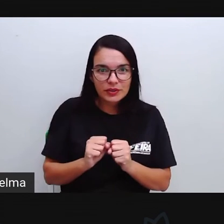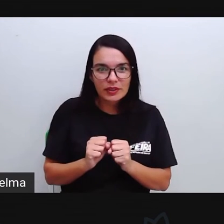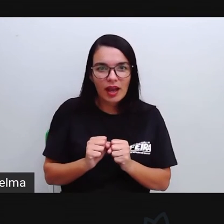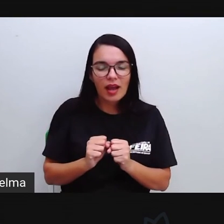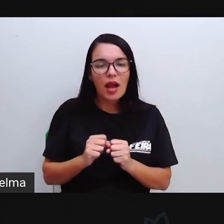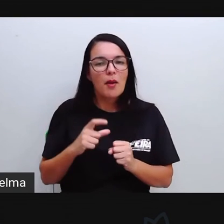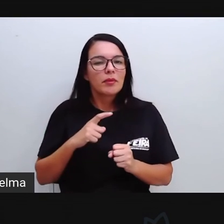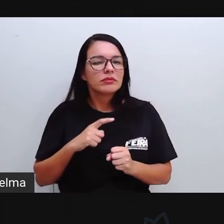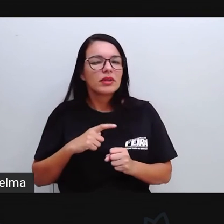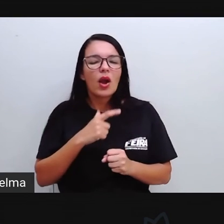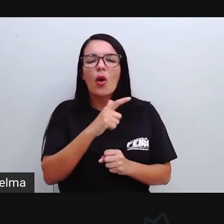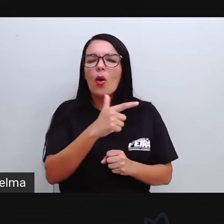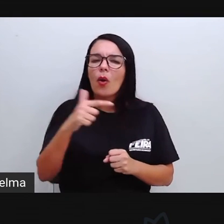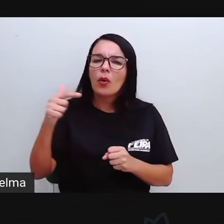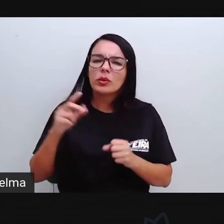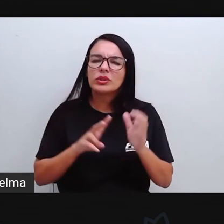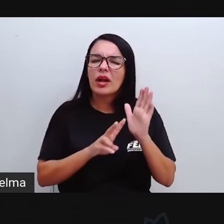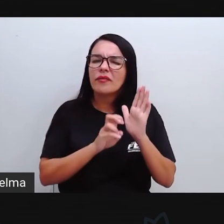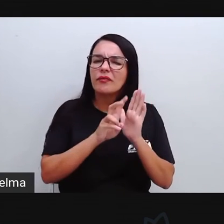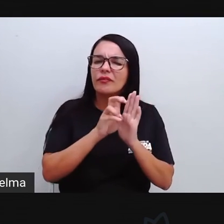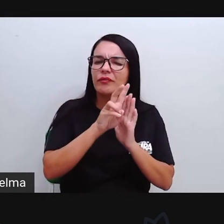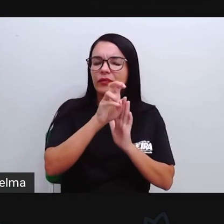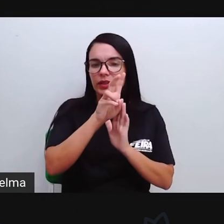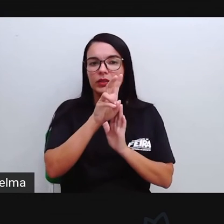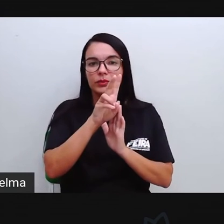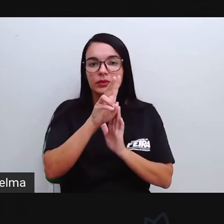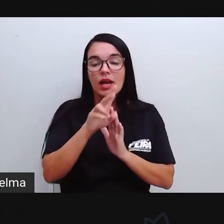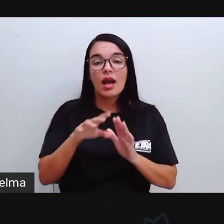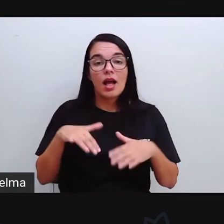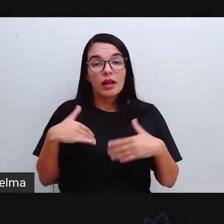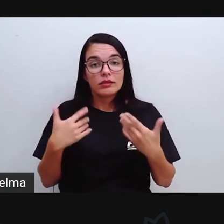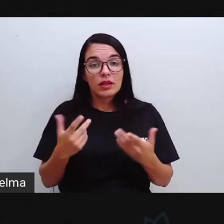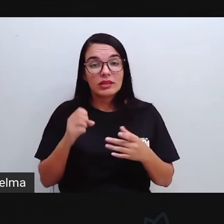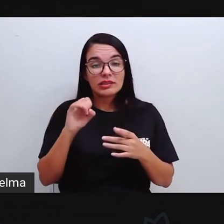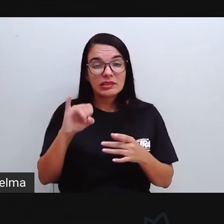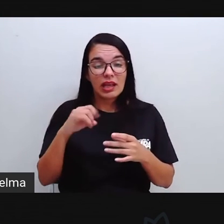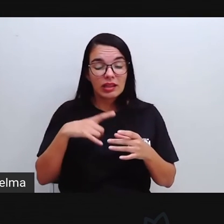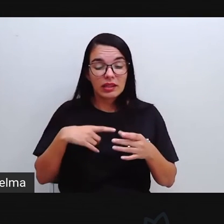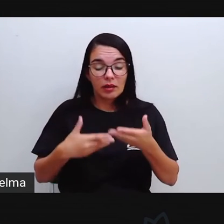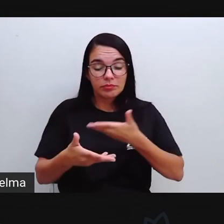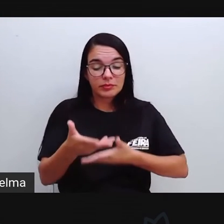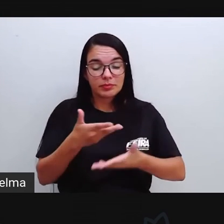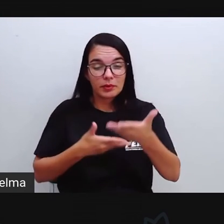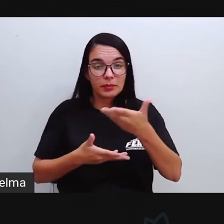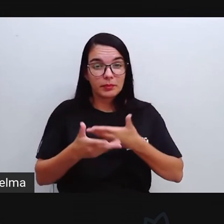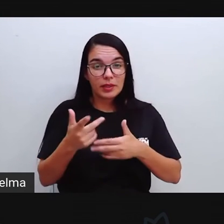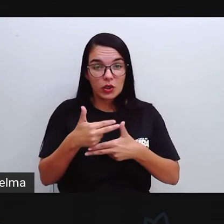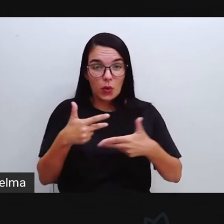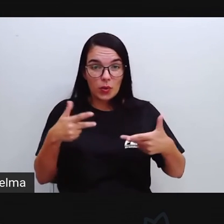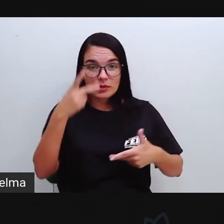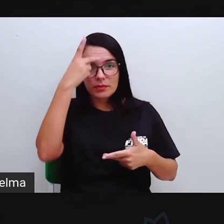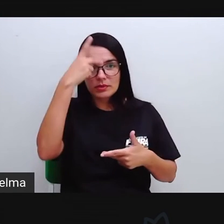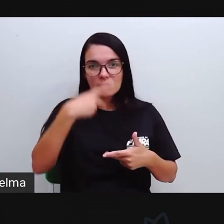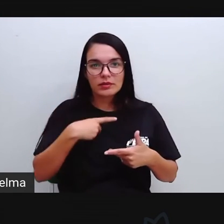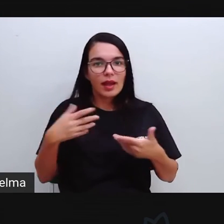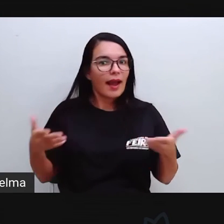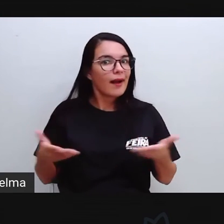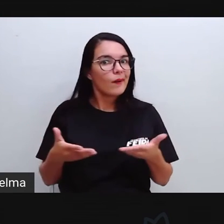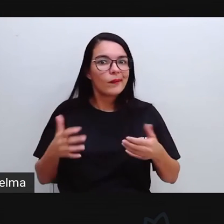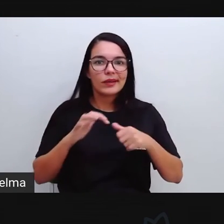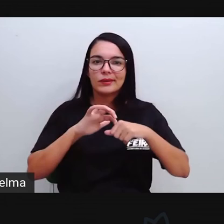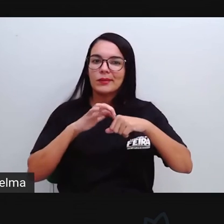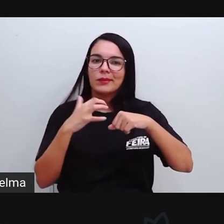Alguns outros tipos De virosos Que a gente pode adquirir A partir do compartilhamento De objetos pessoais E agora então